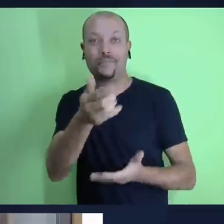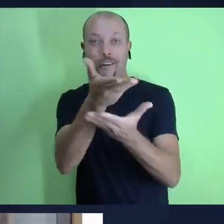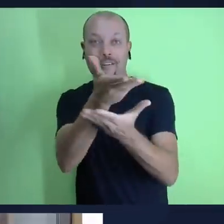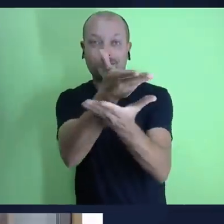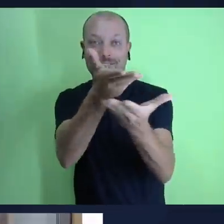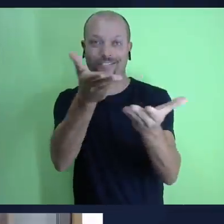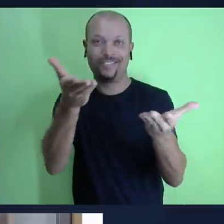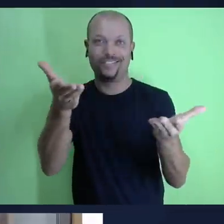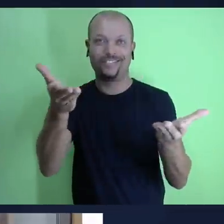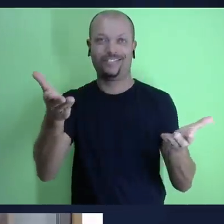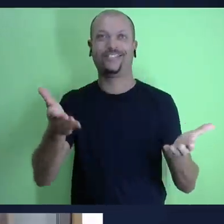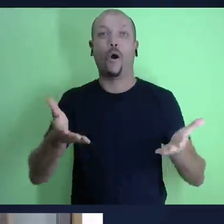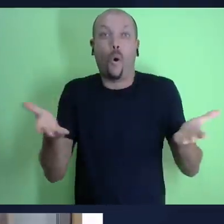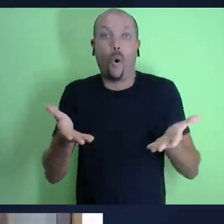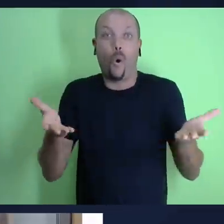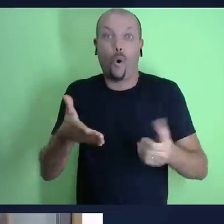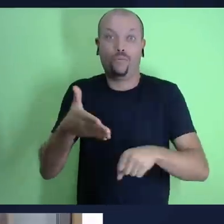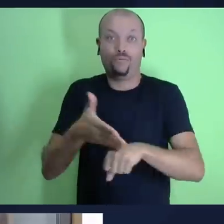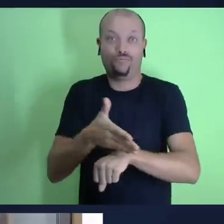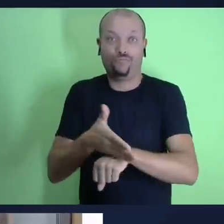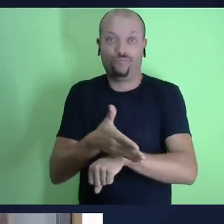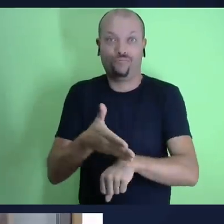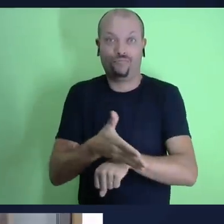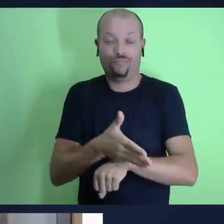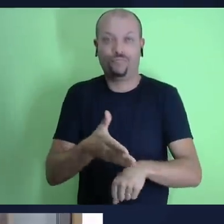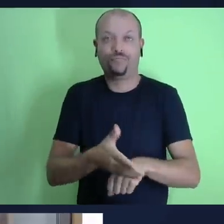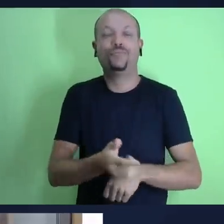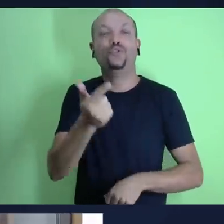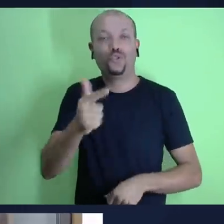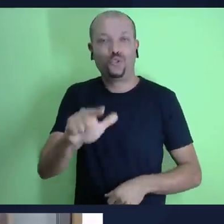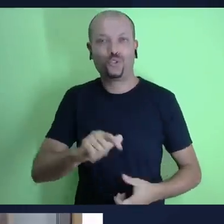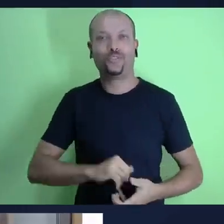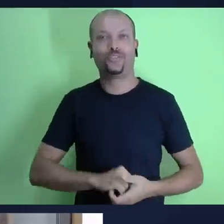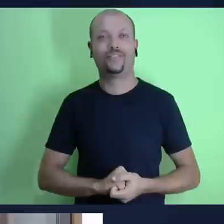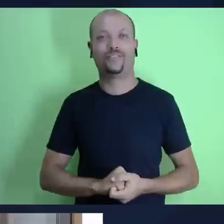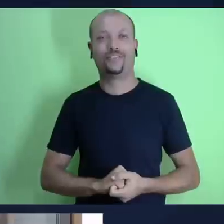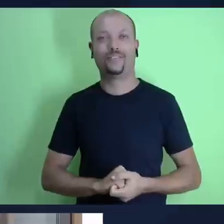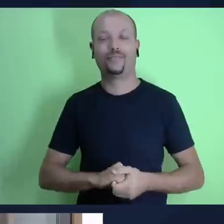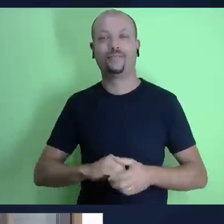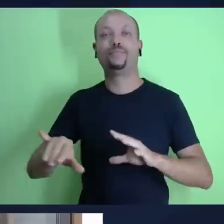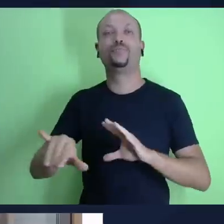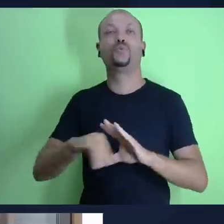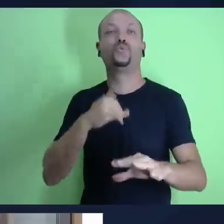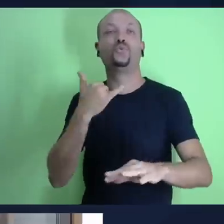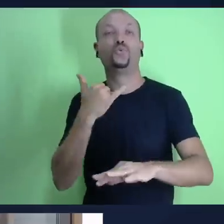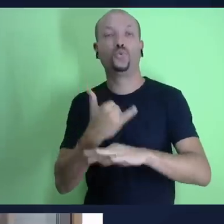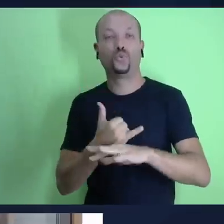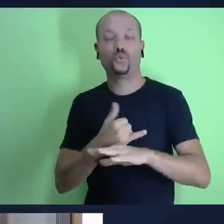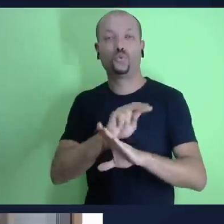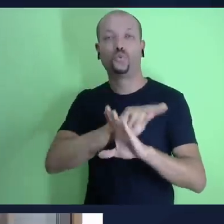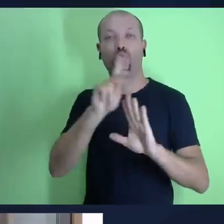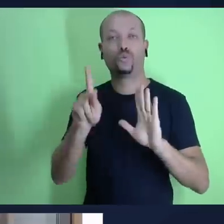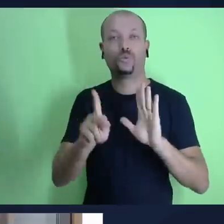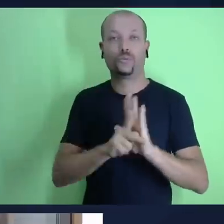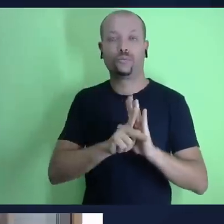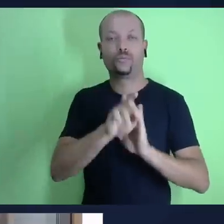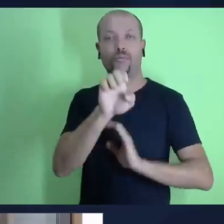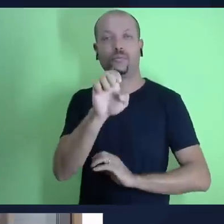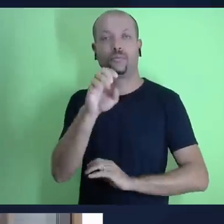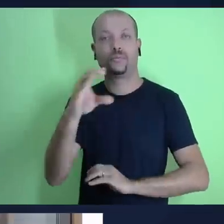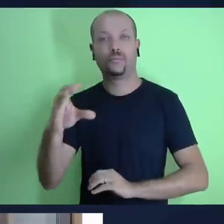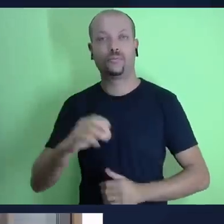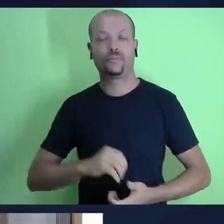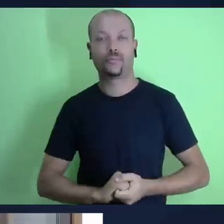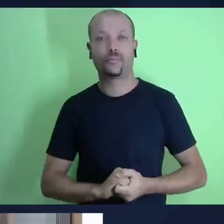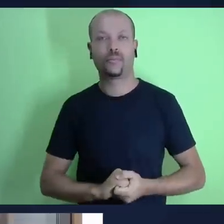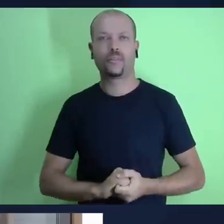uma feliz semana pra você que está conosco aqui mais uma vez no canal da igreja do